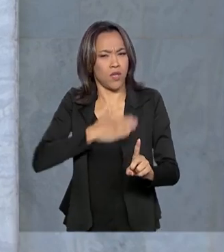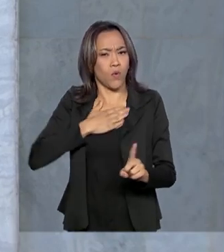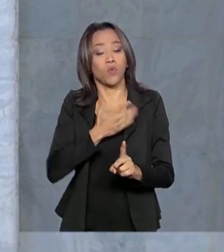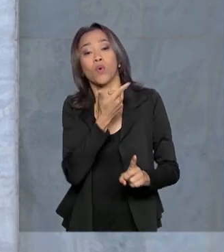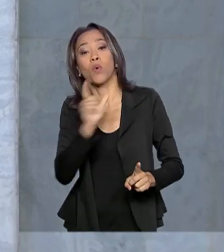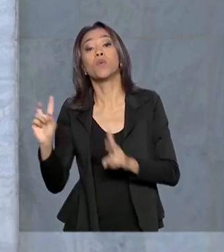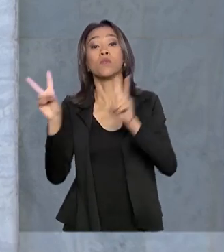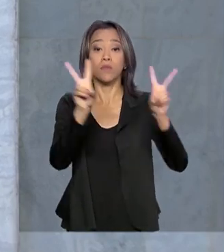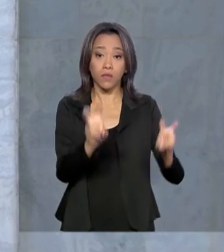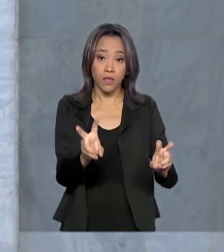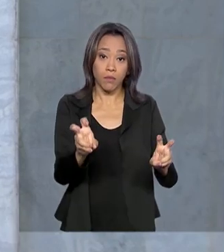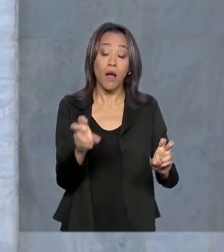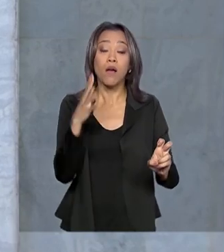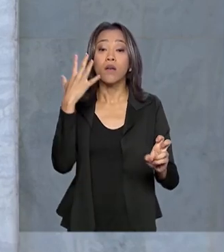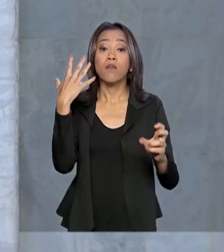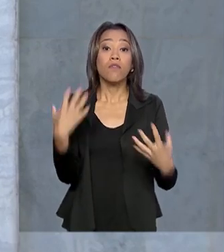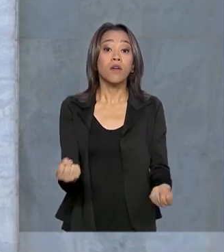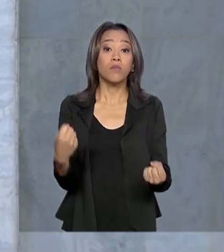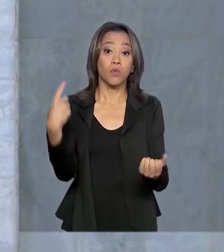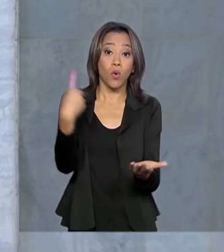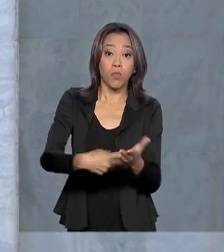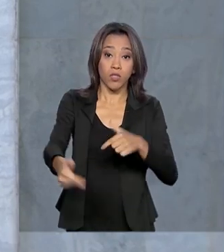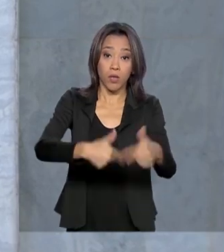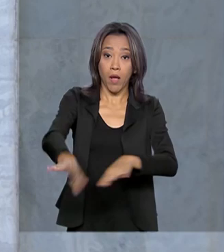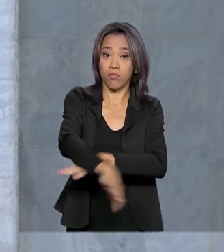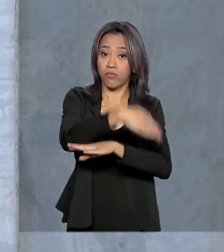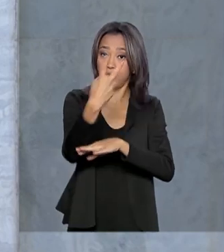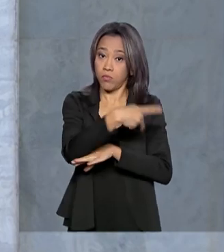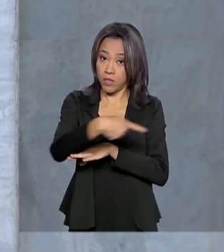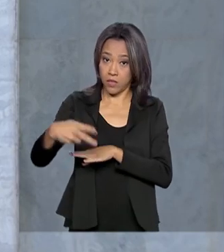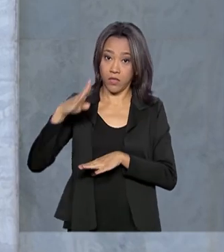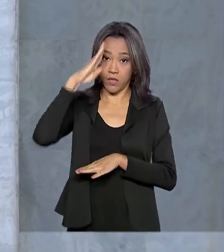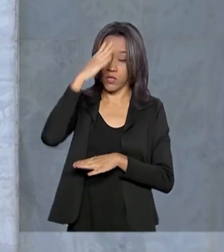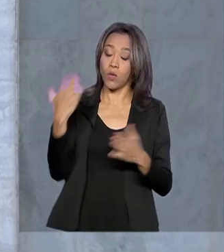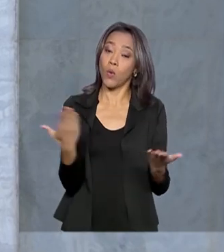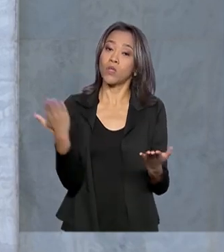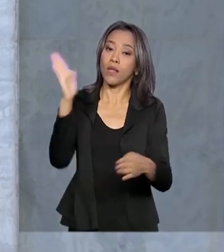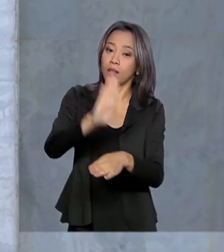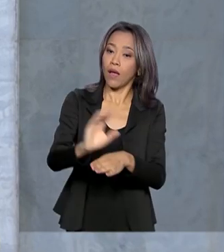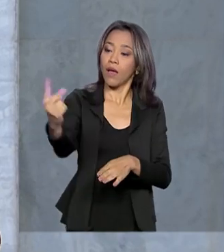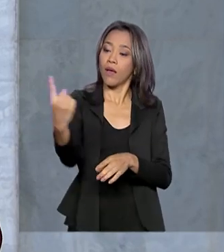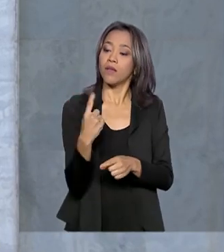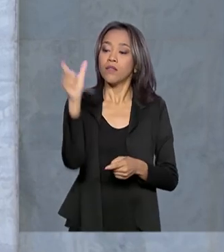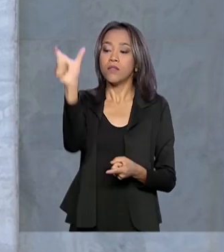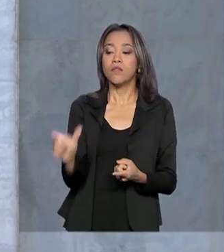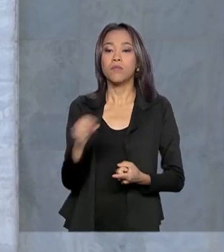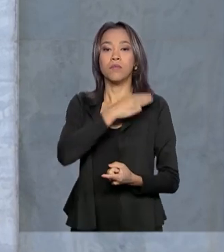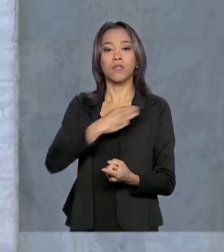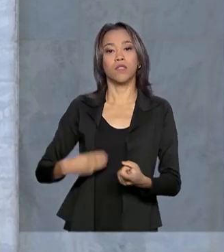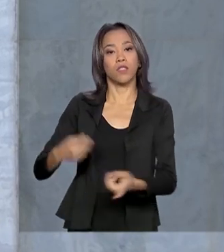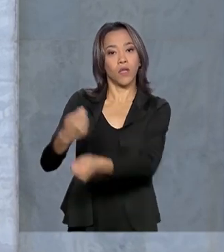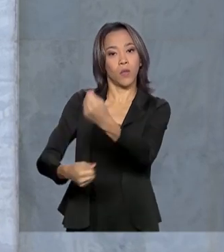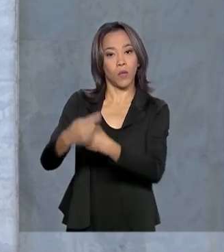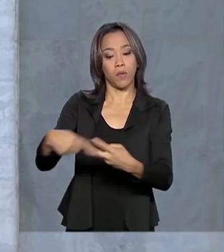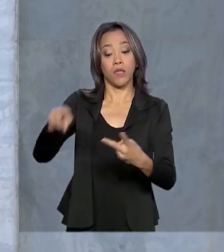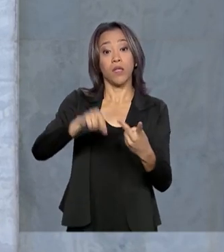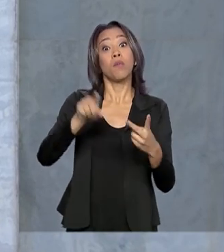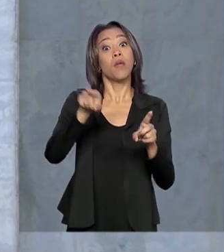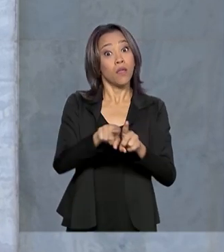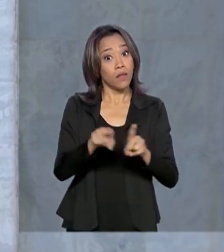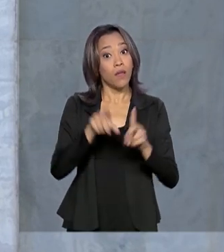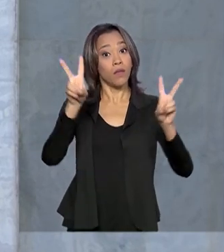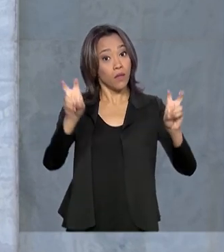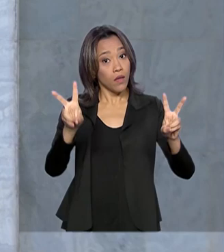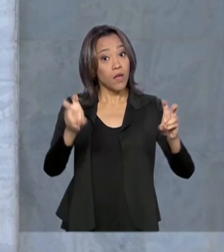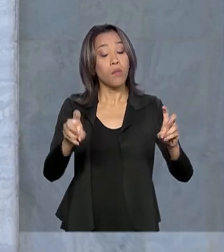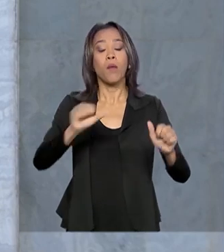sobre a agenda do presidente Jair Bolsonaro. Ele recebe hoje à tarde o ministro da Economia, Paulo Guedes. E na pauta está a reforma administrativa e também